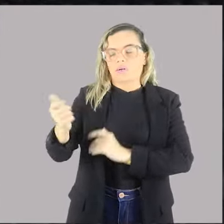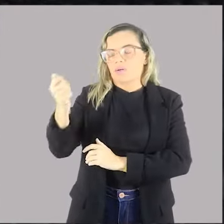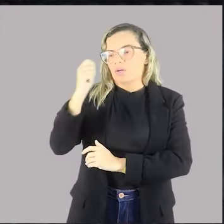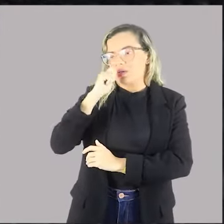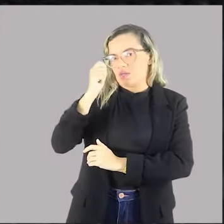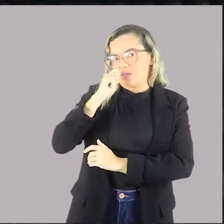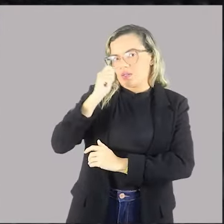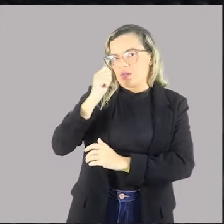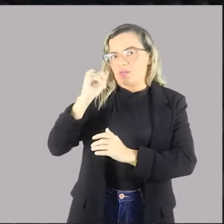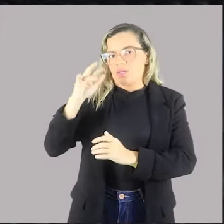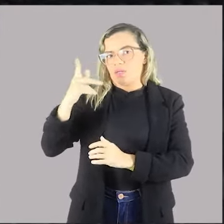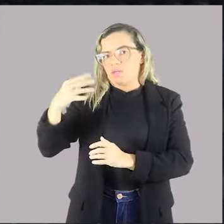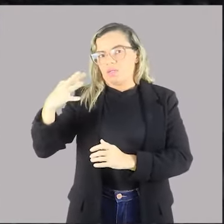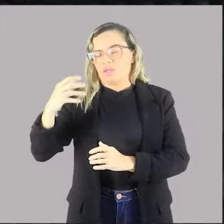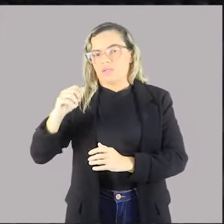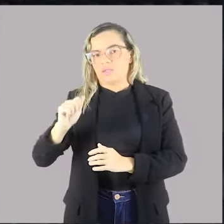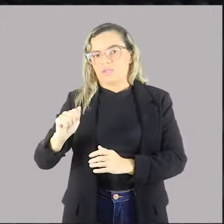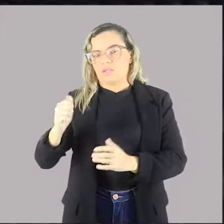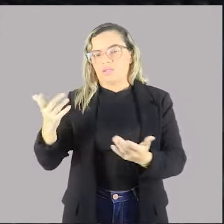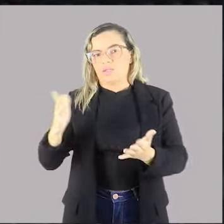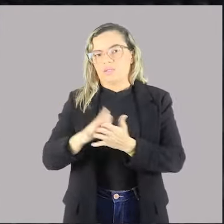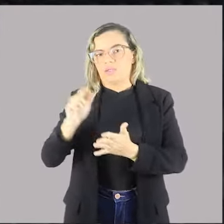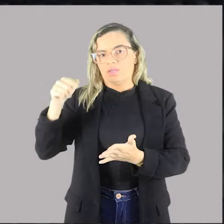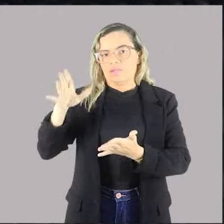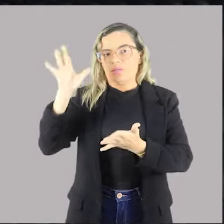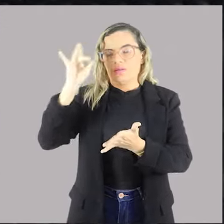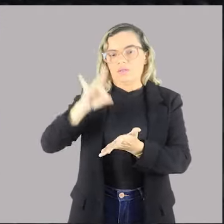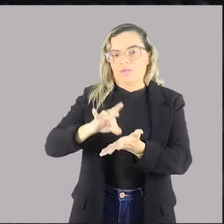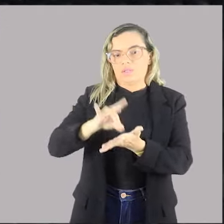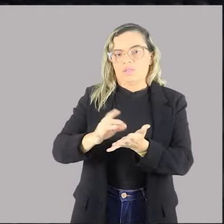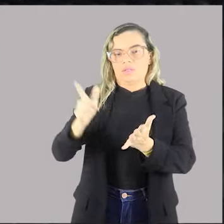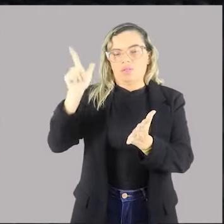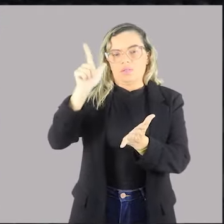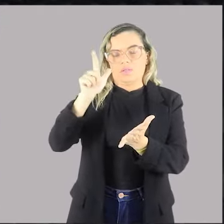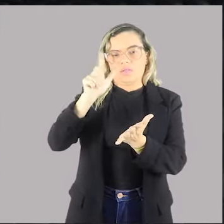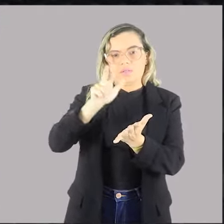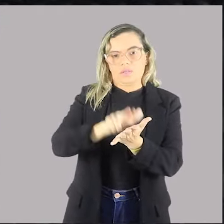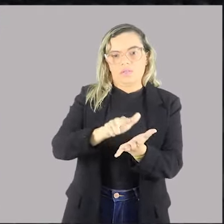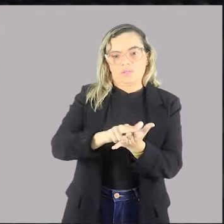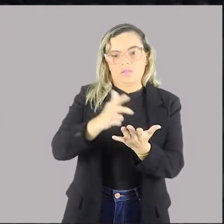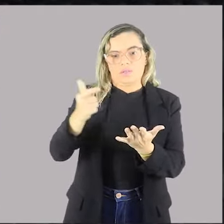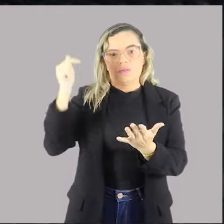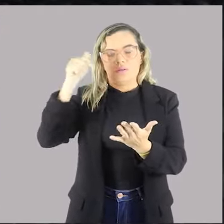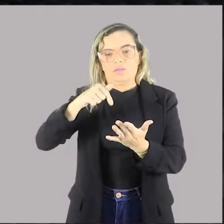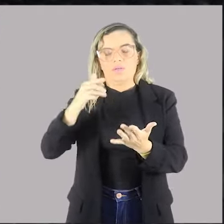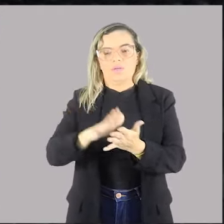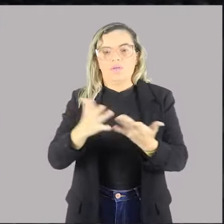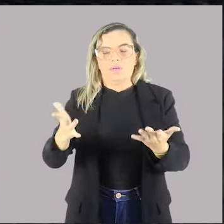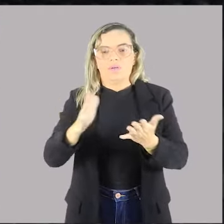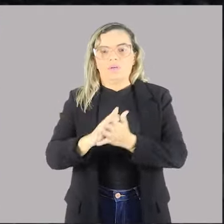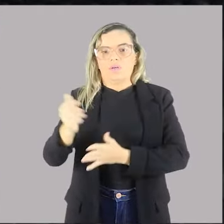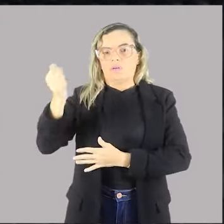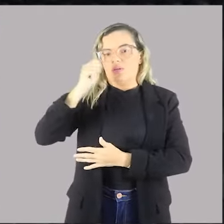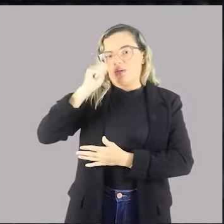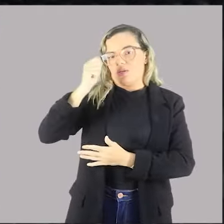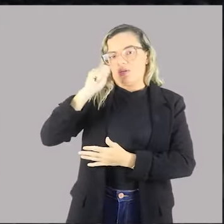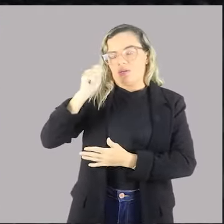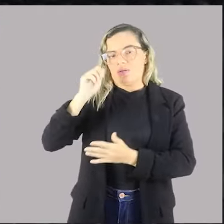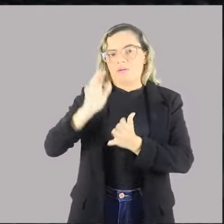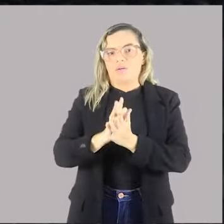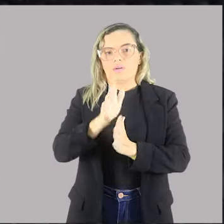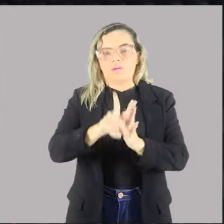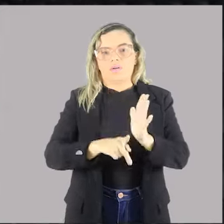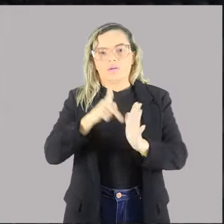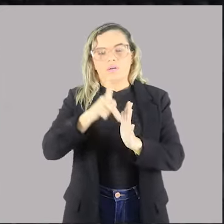trata sobre droga ilícita, mas quem faz a verdadeira regulamentação do que é droga ilícita, são portarias do